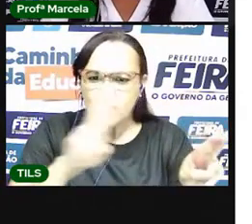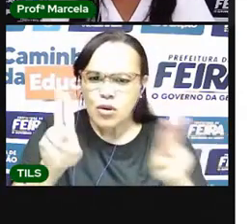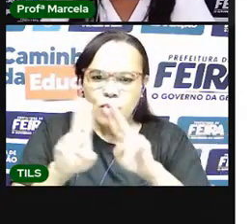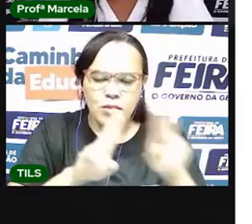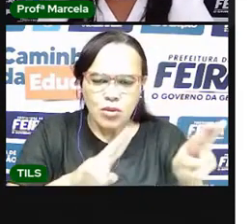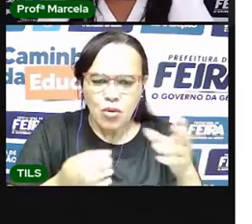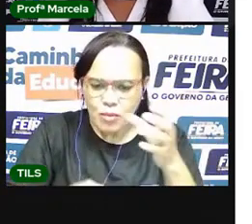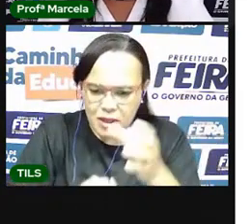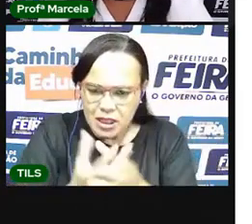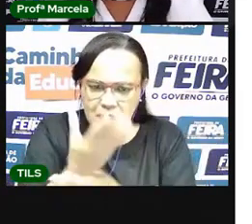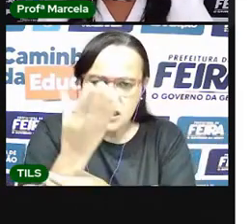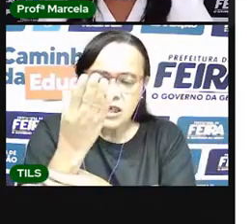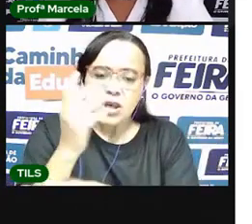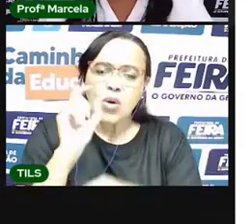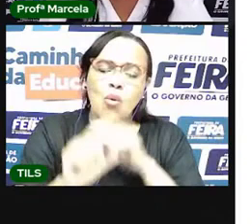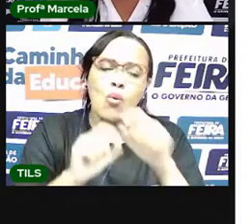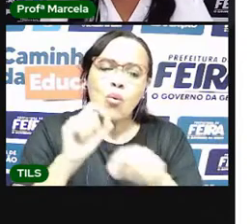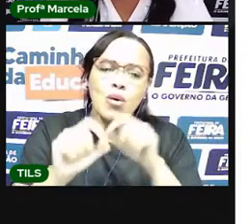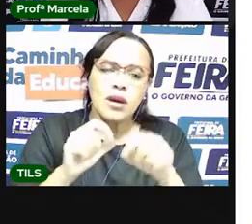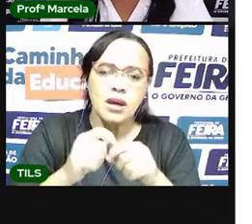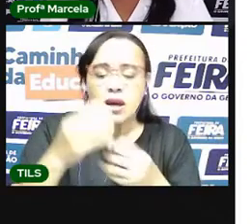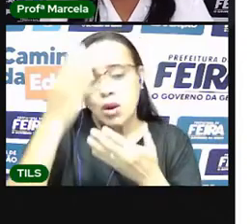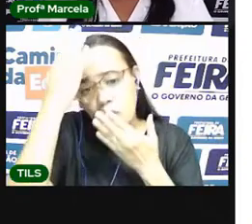indígena. Como pipoca,